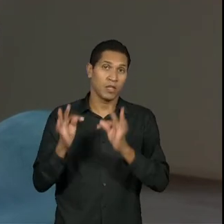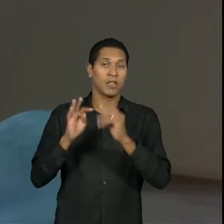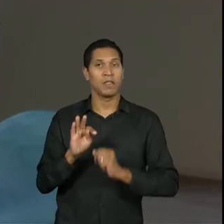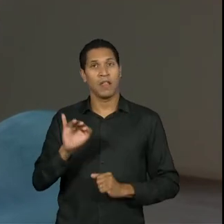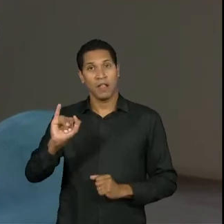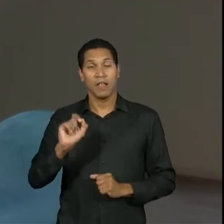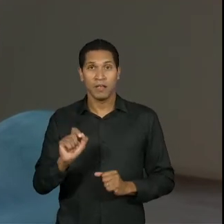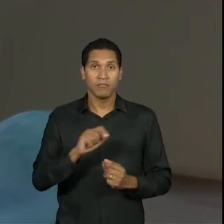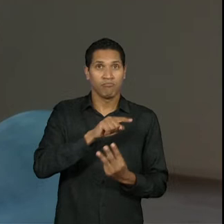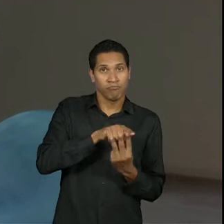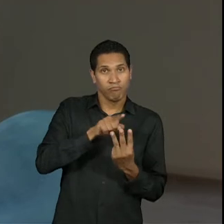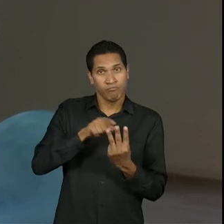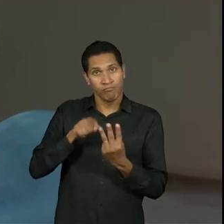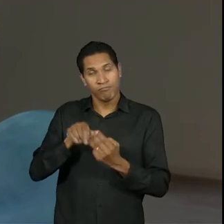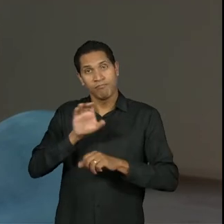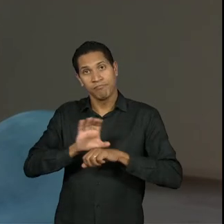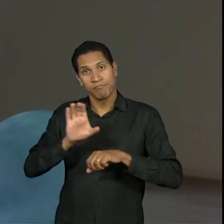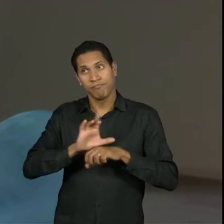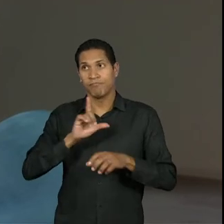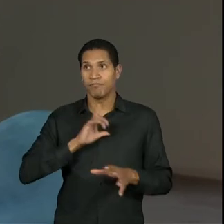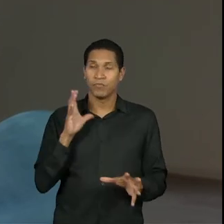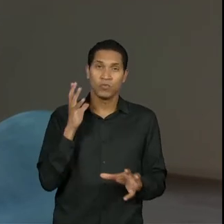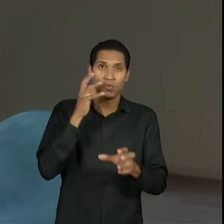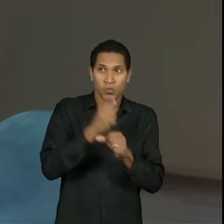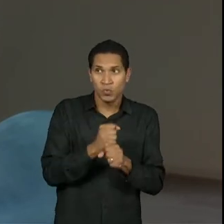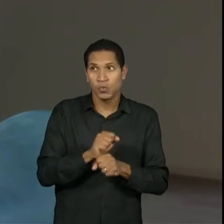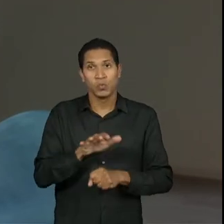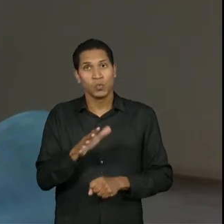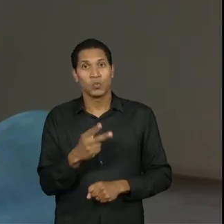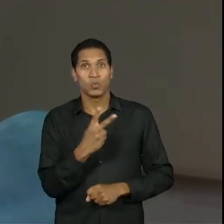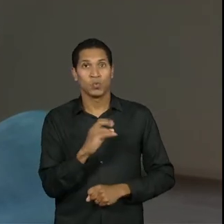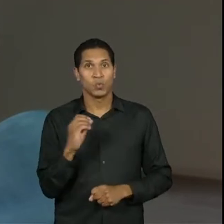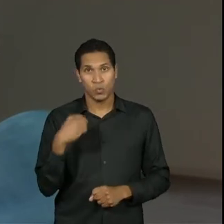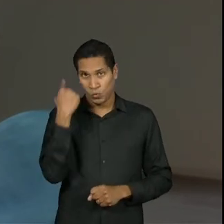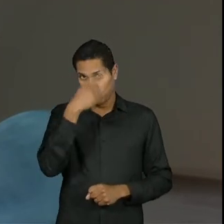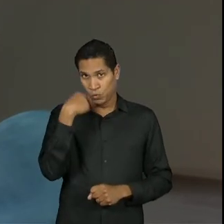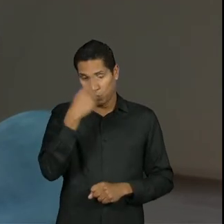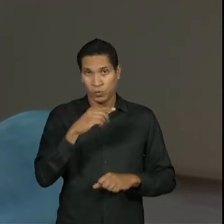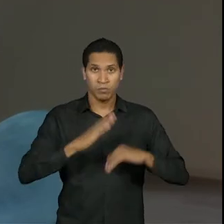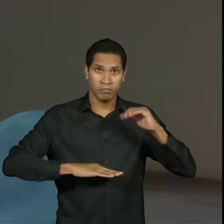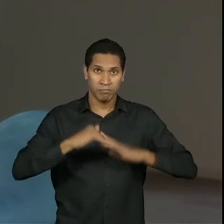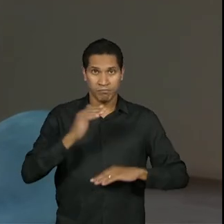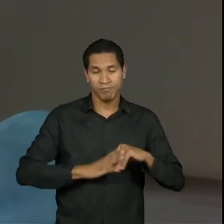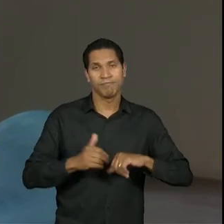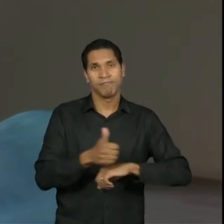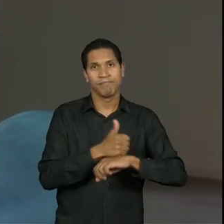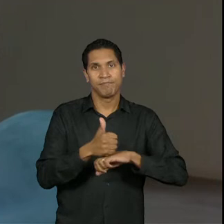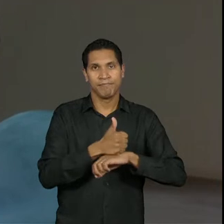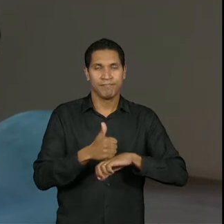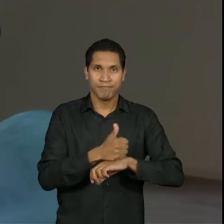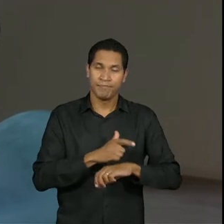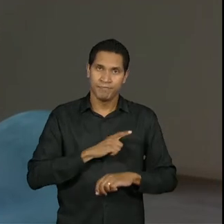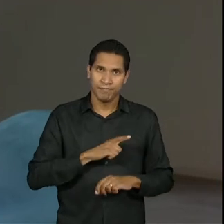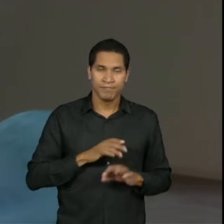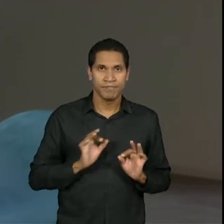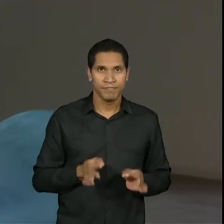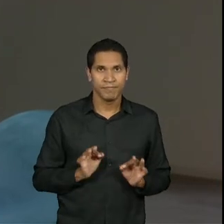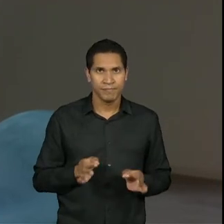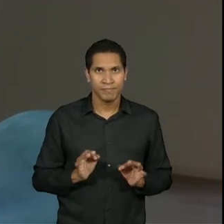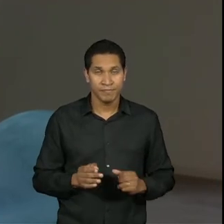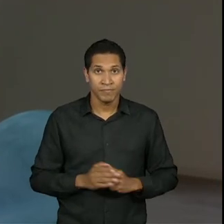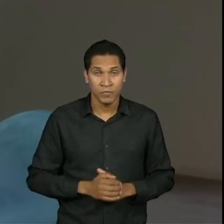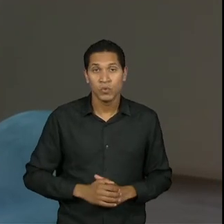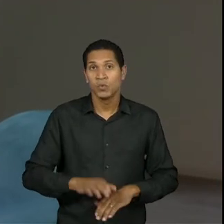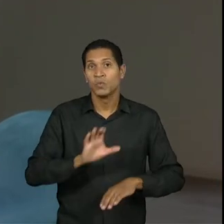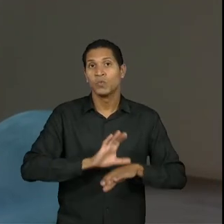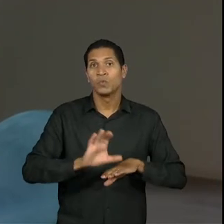Os três cursos têm uma carga horária prevista de 200 horas de atividades de práticas profissionais. Perfeito. O curso de